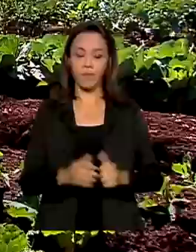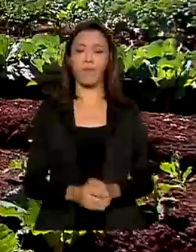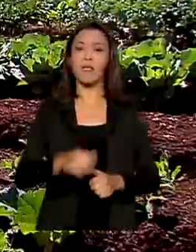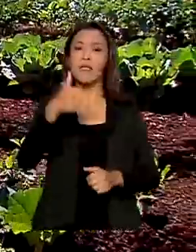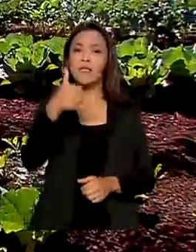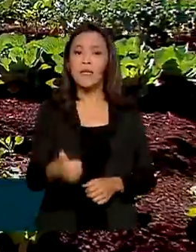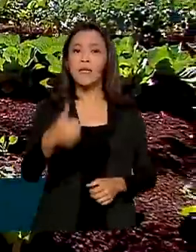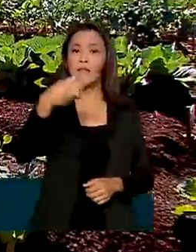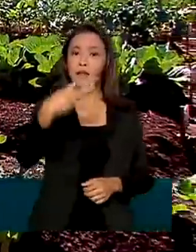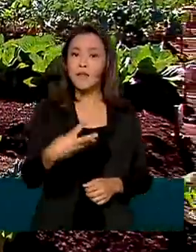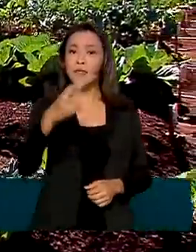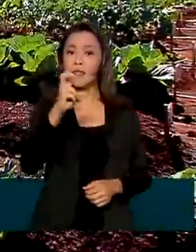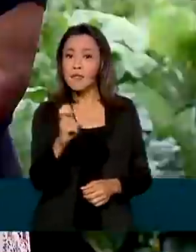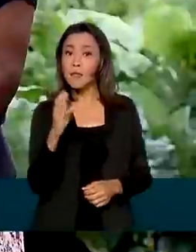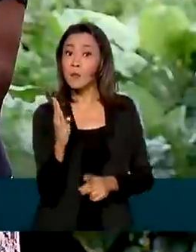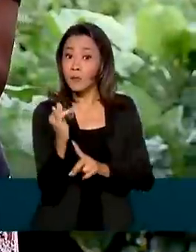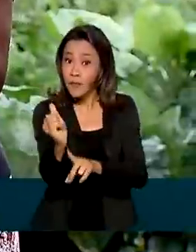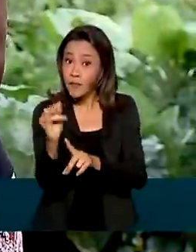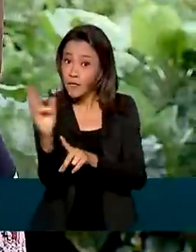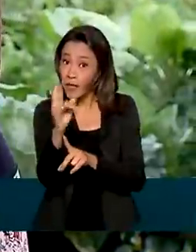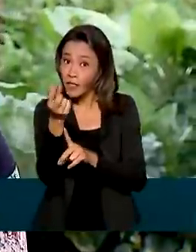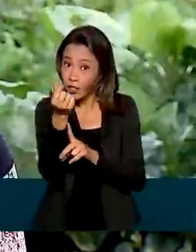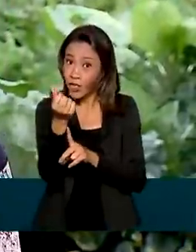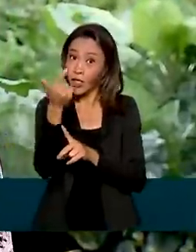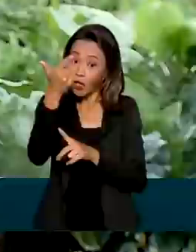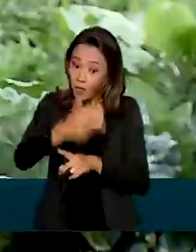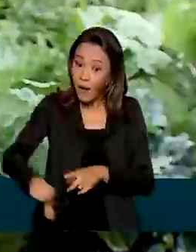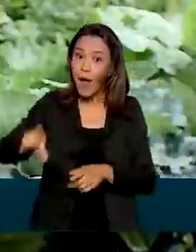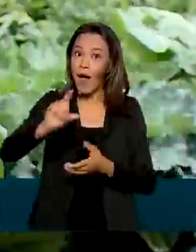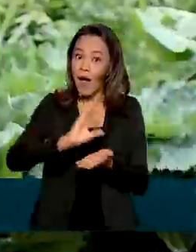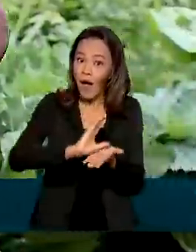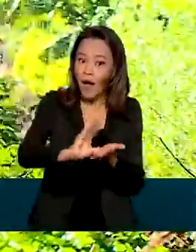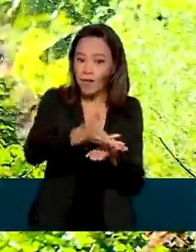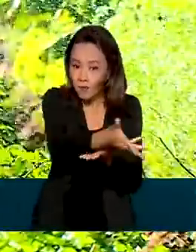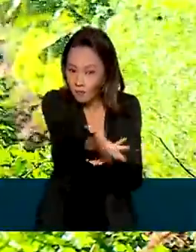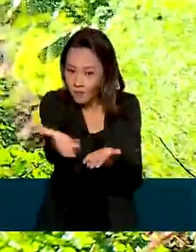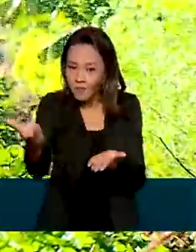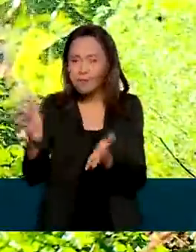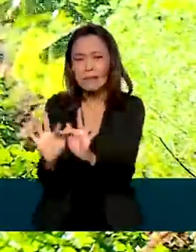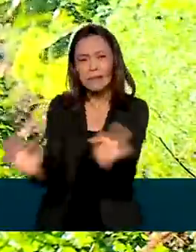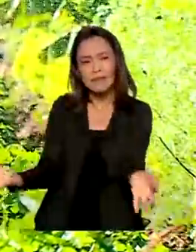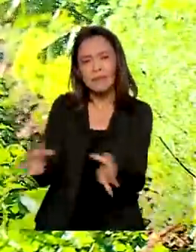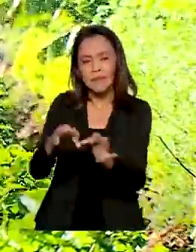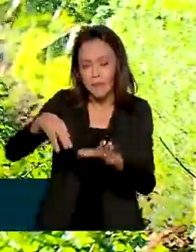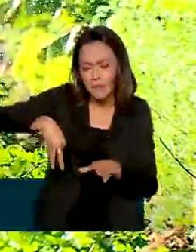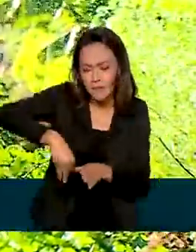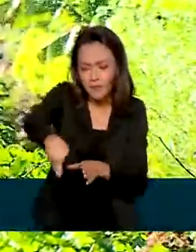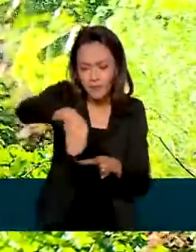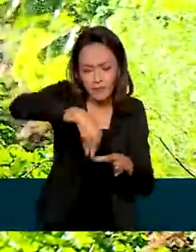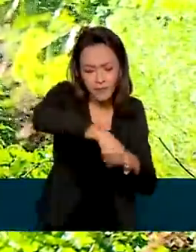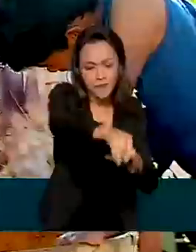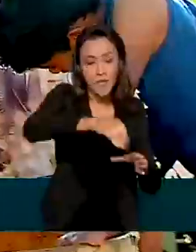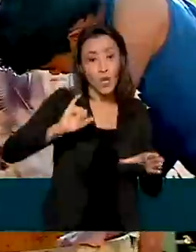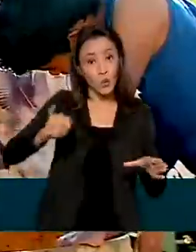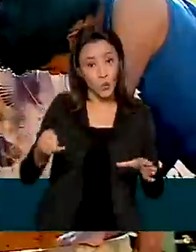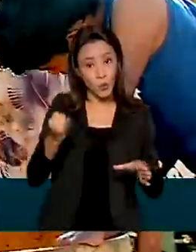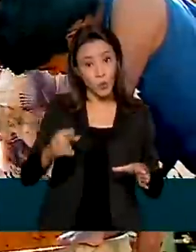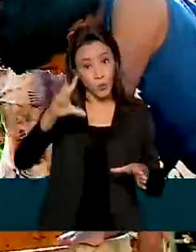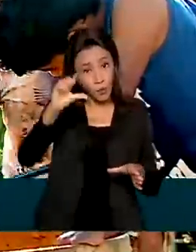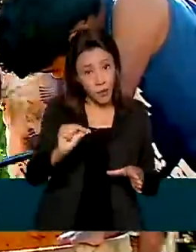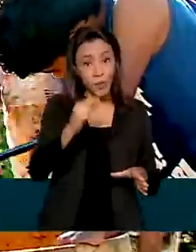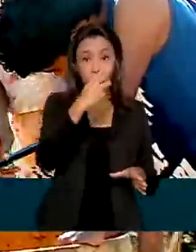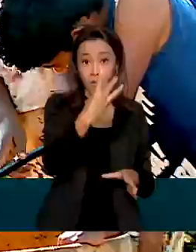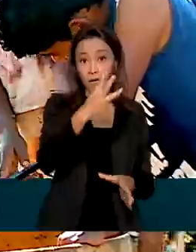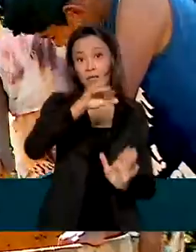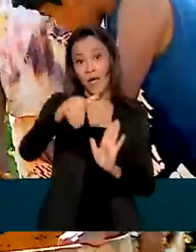bilhões de reais significam mais dinheiro para o pequeno produtor, com os menores juros da praça, de 3% a 4